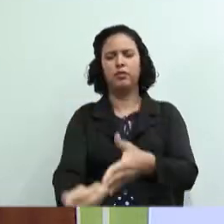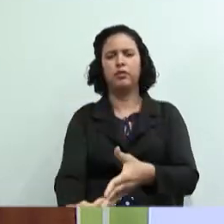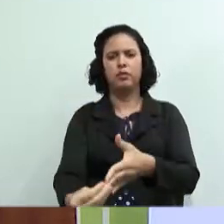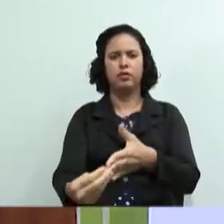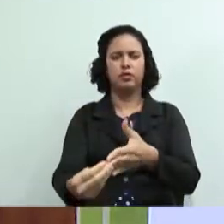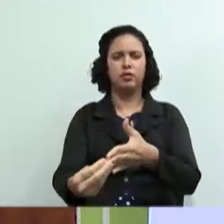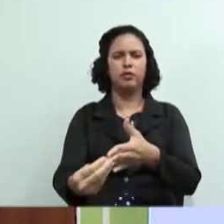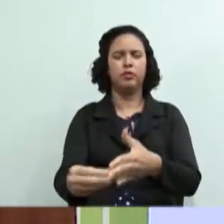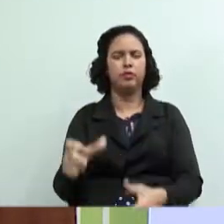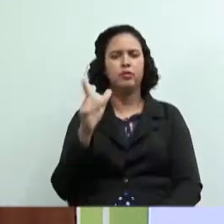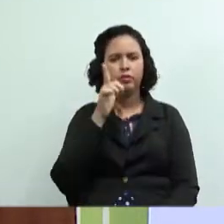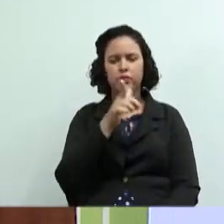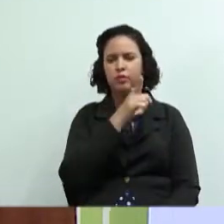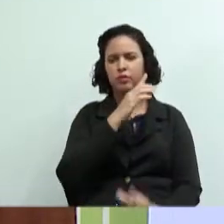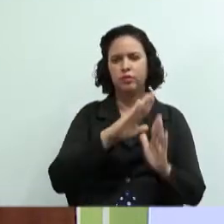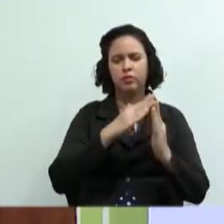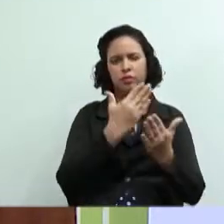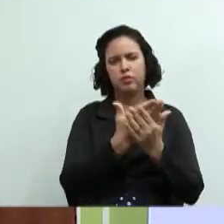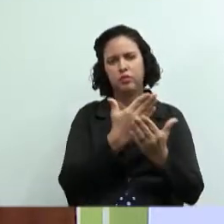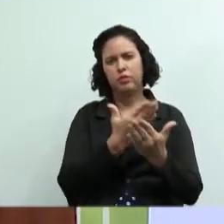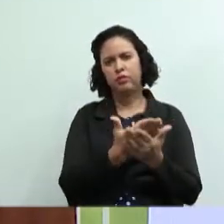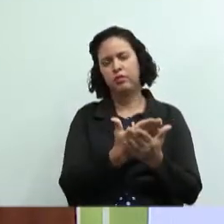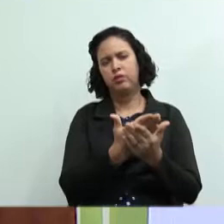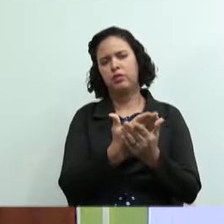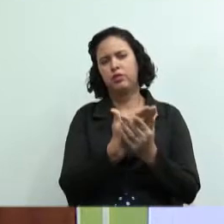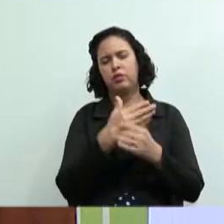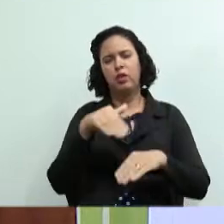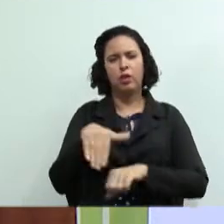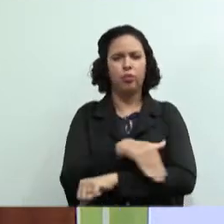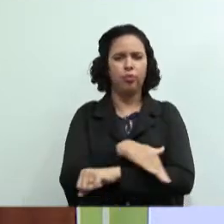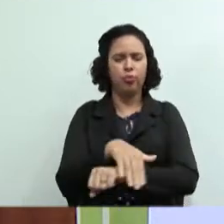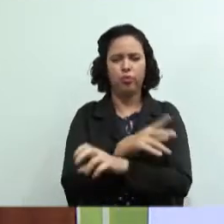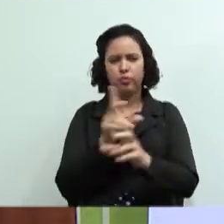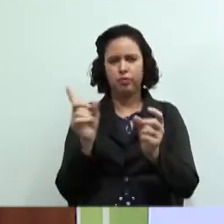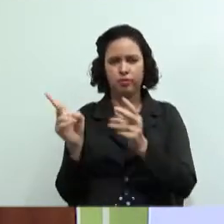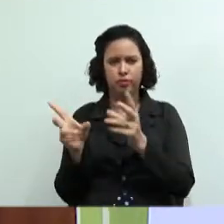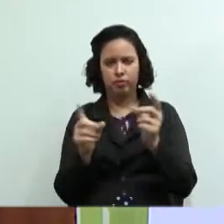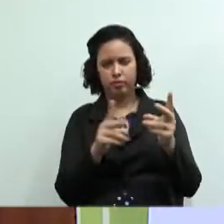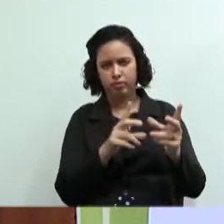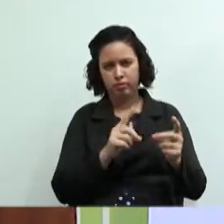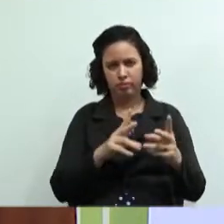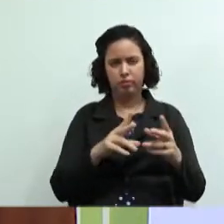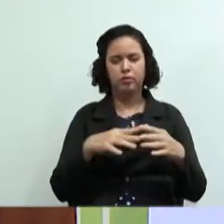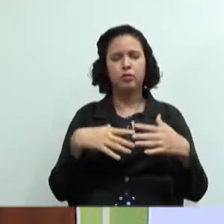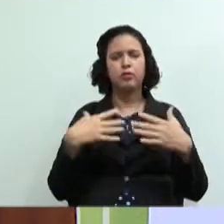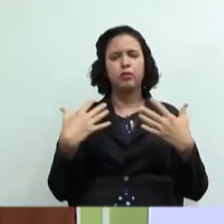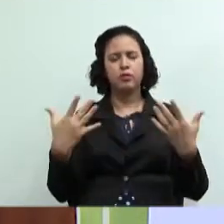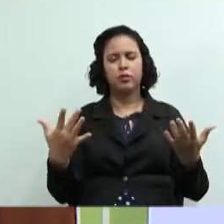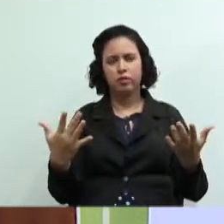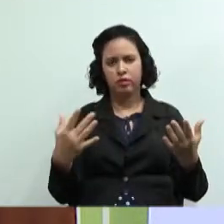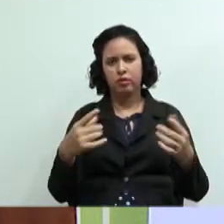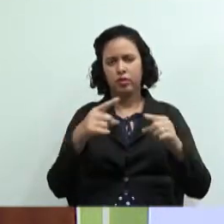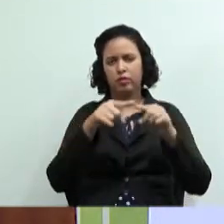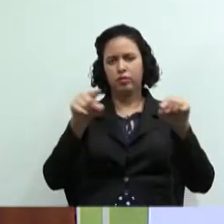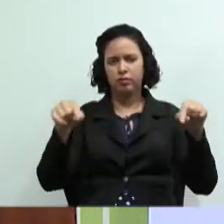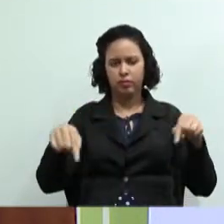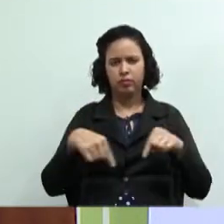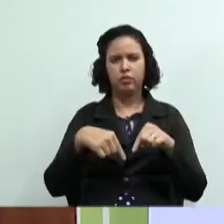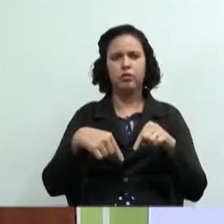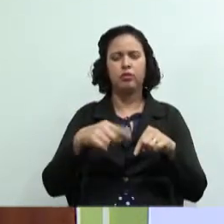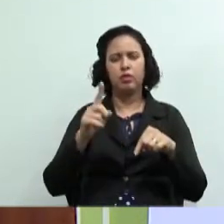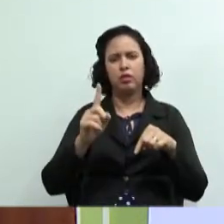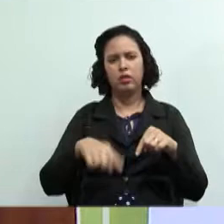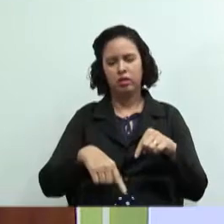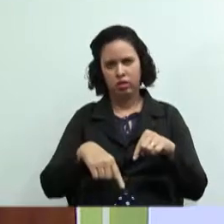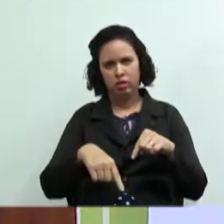nos vendedores de rua que estão de bicicleta vendendo salgado então essa cozinha dessa pessoa que produz salgados é uma